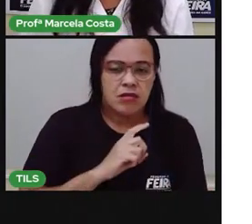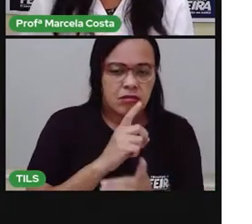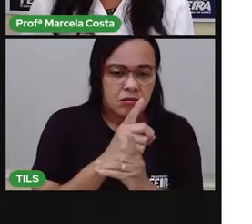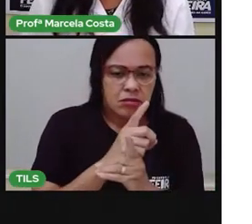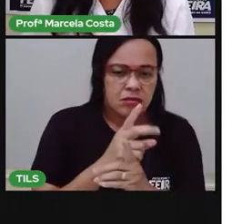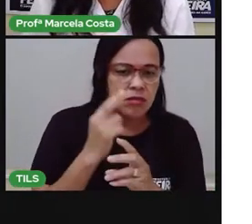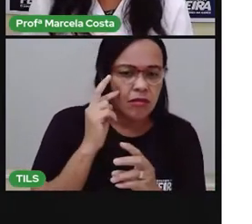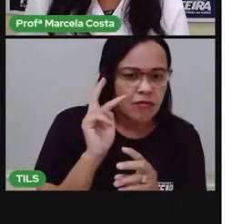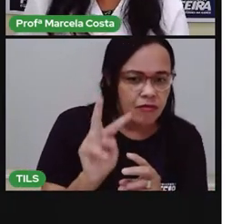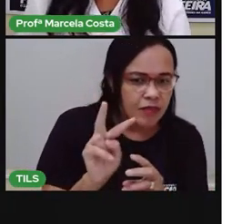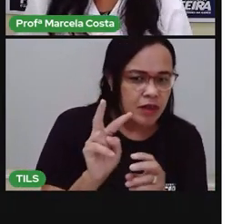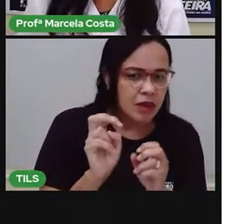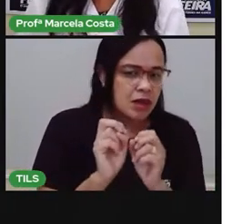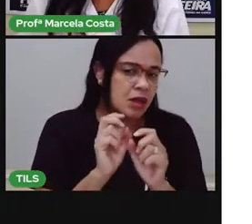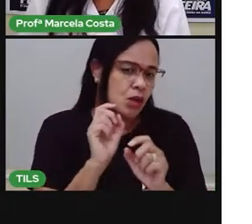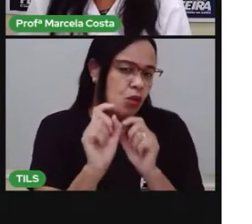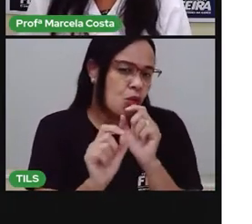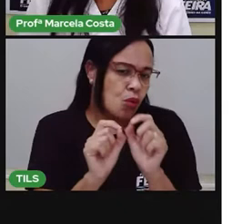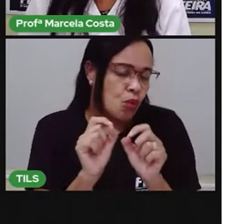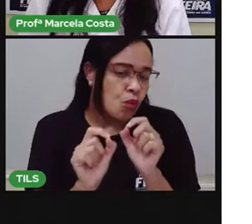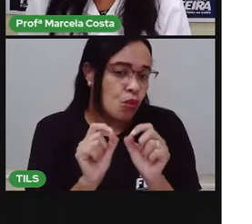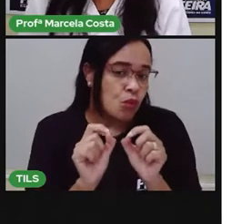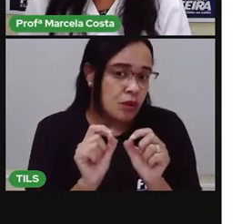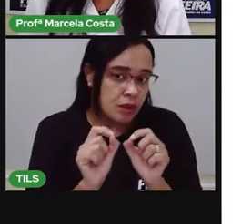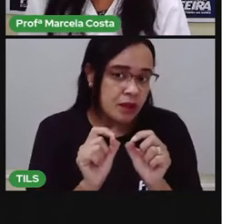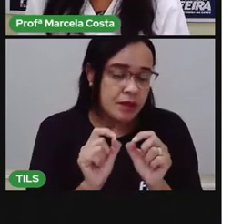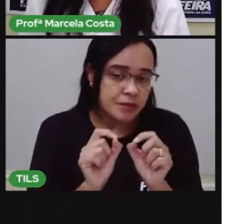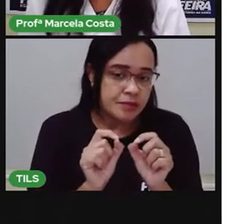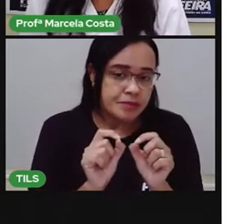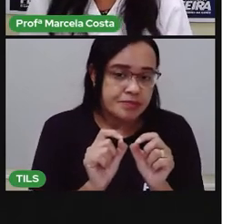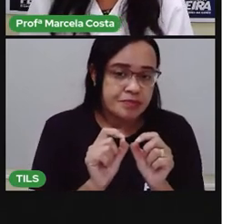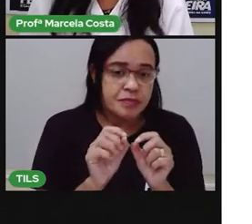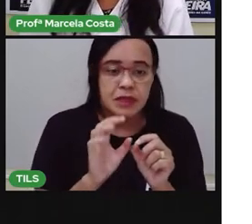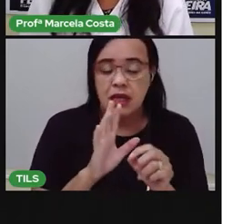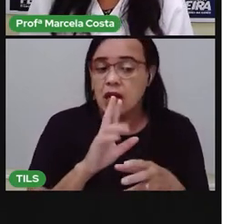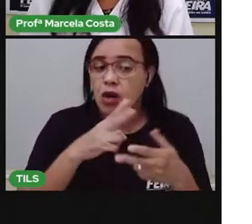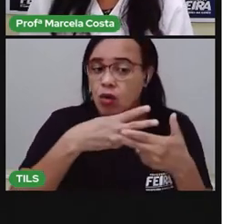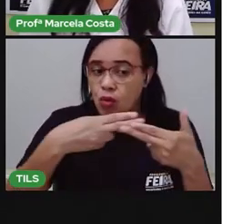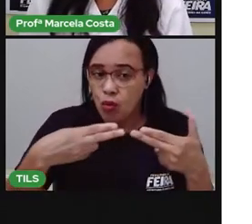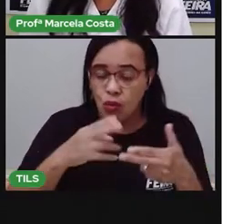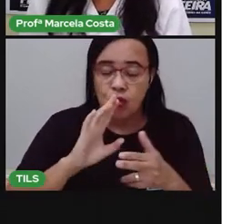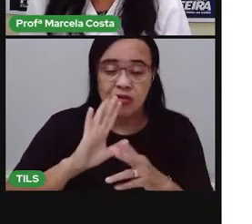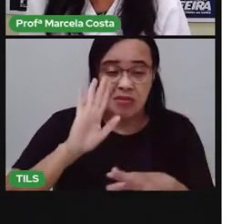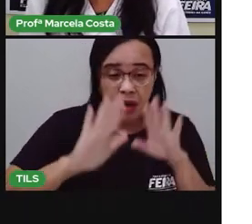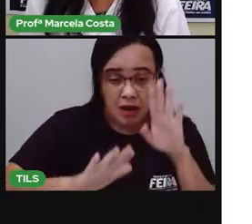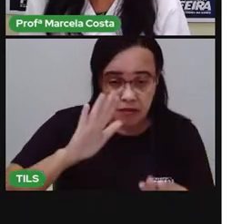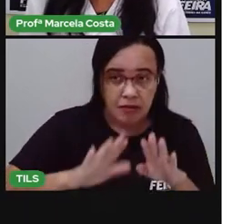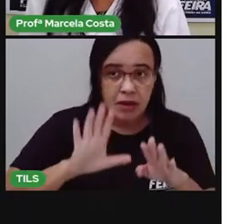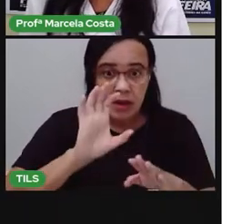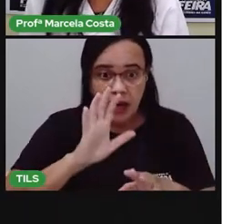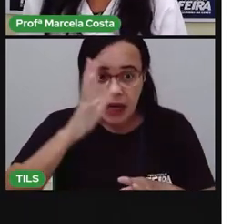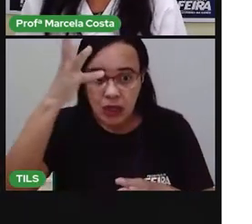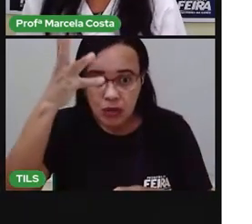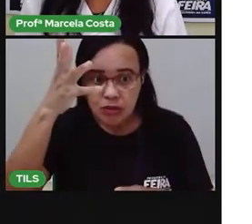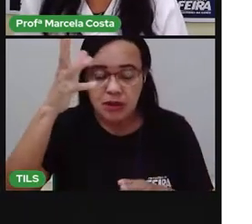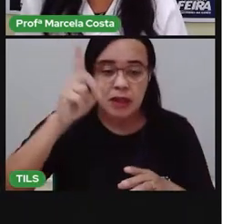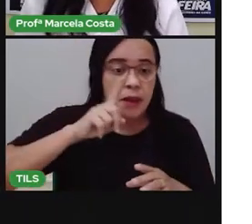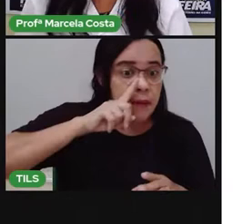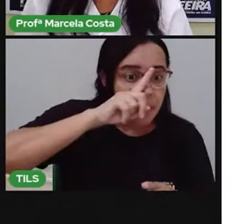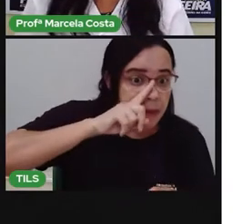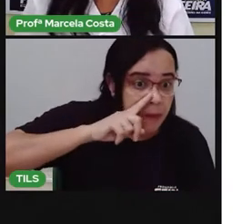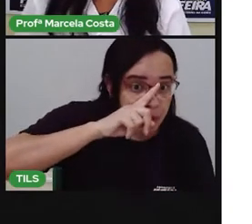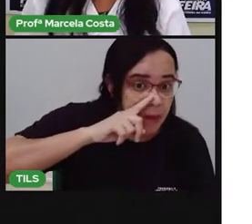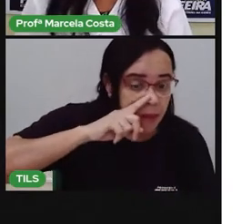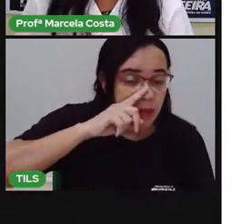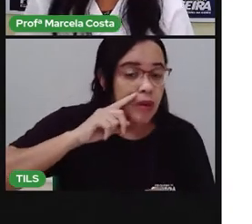alguns tipos de acidentes domésticos, algumas situações que apresentam risco à